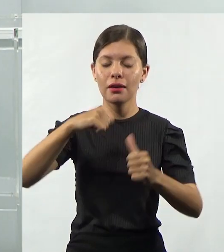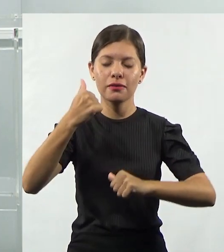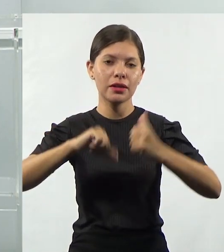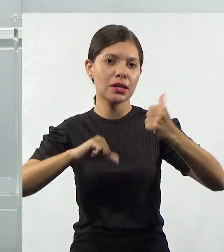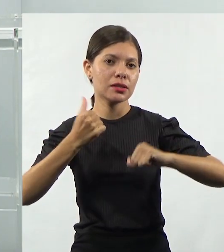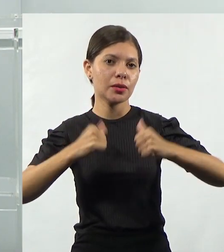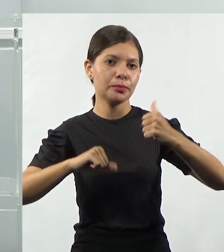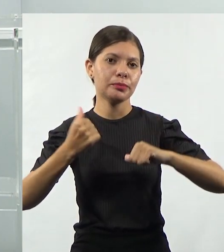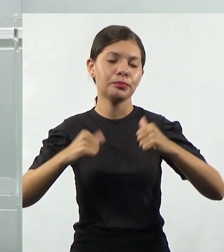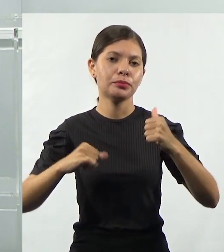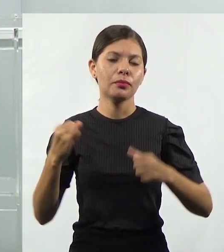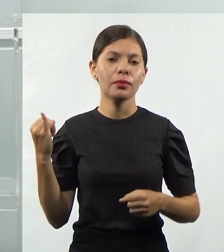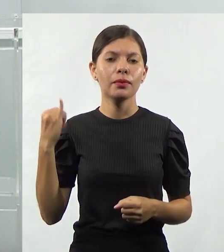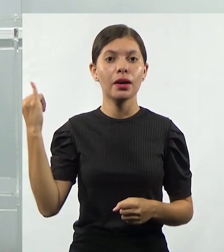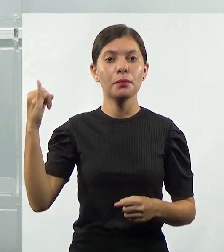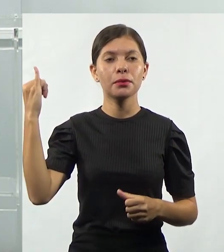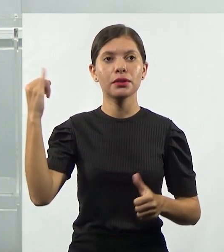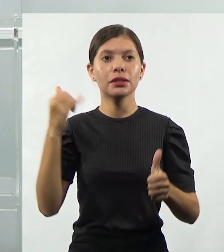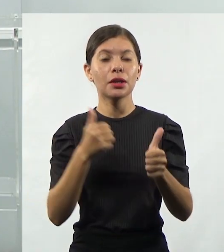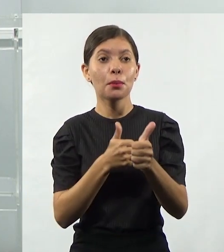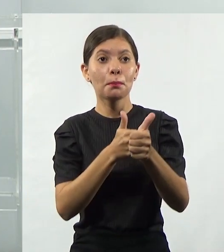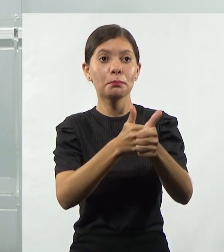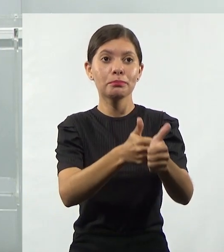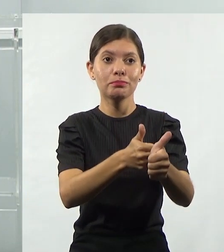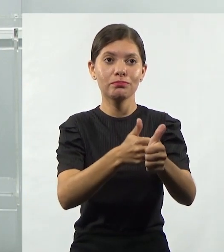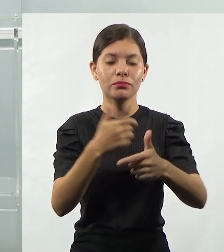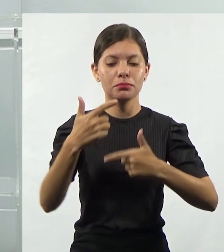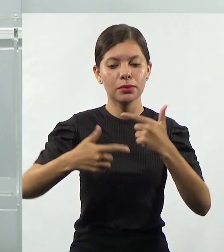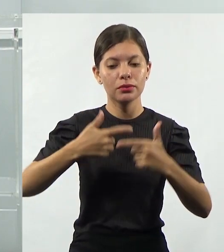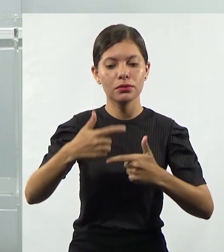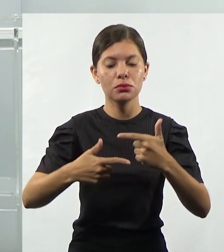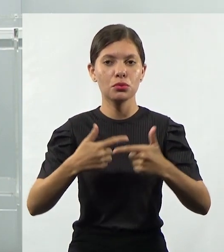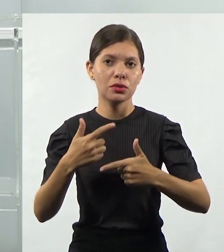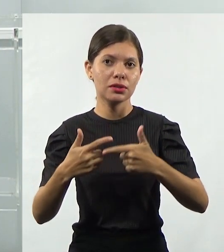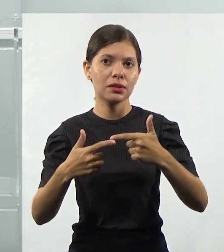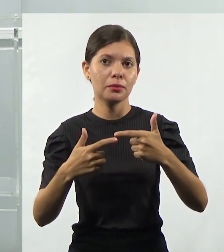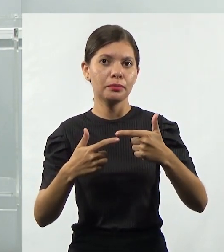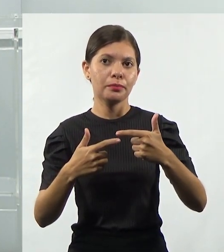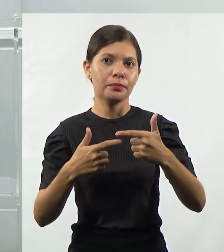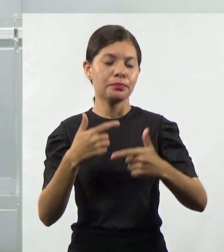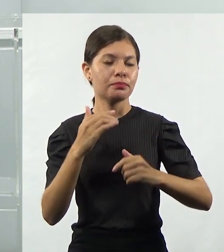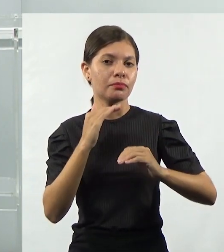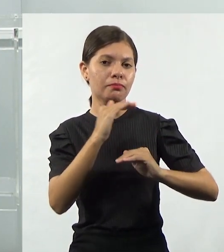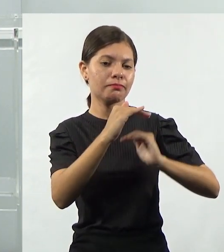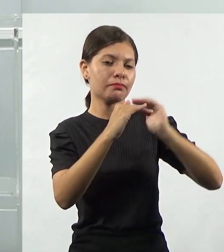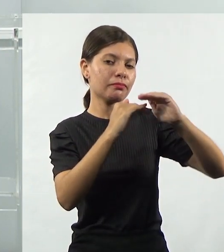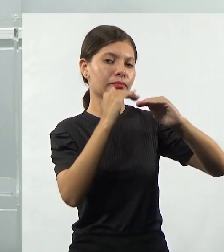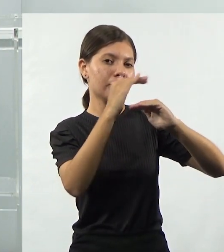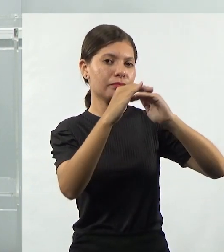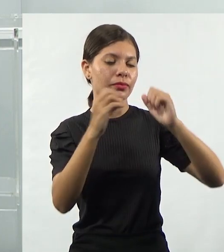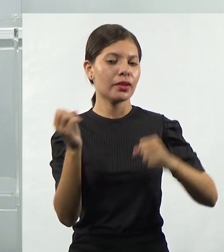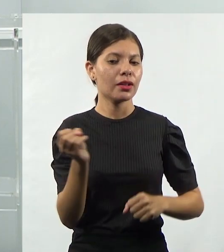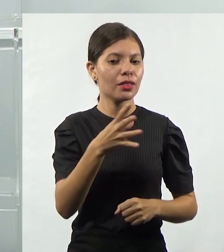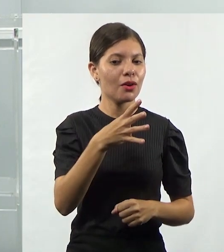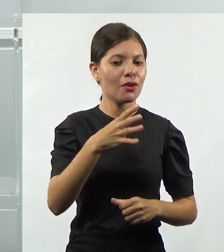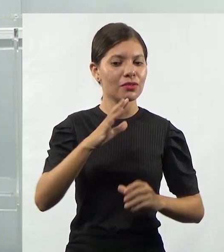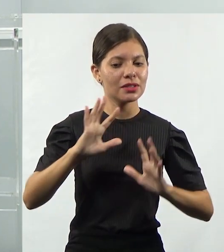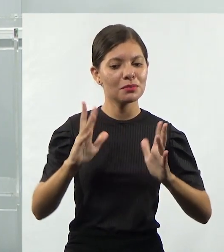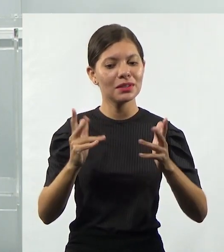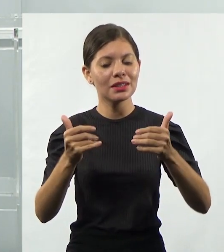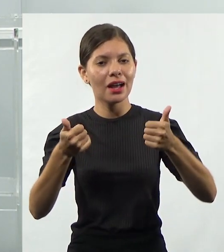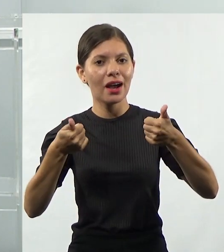elas estejam sendo acompanhadas também e capacitadas para desenvolver novas